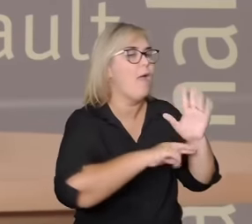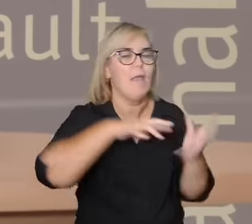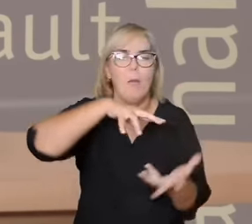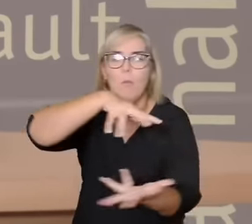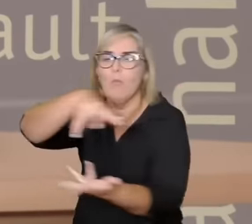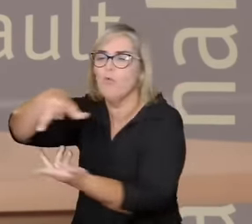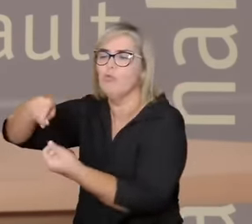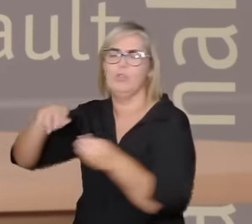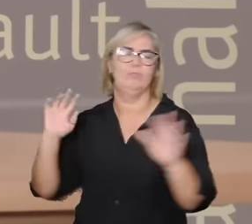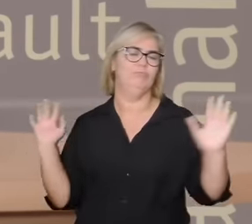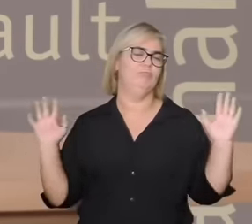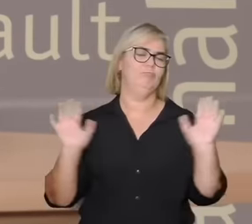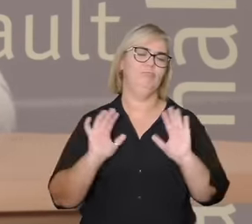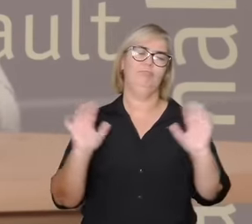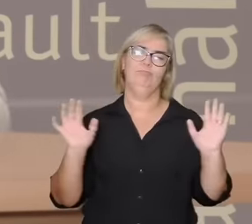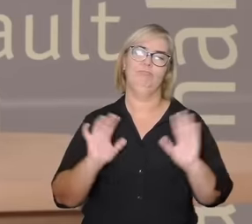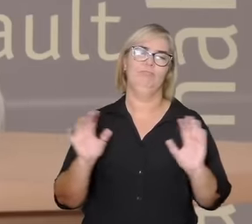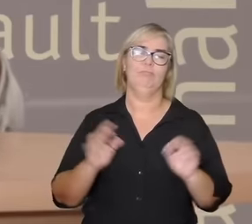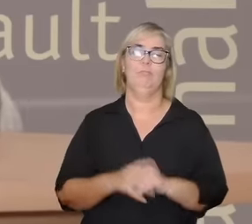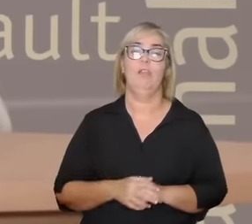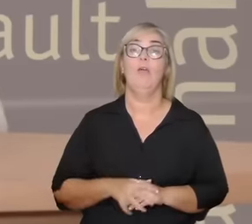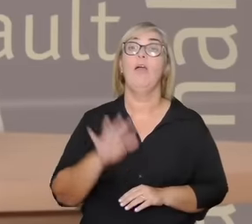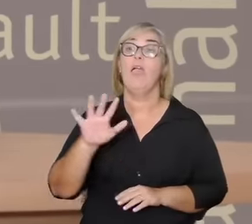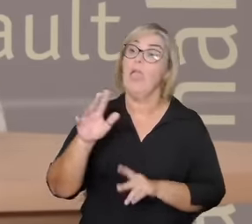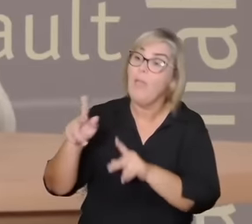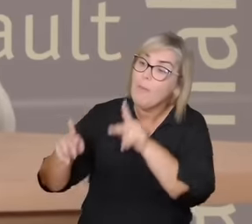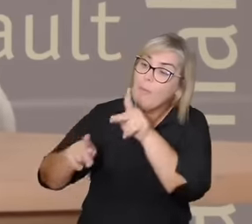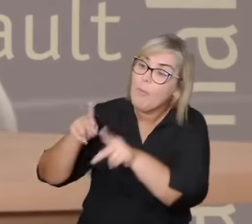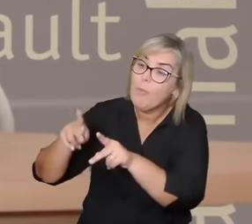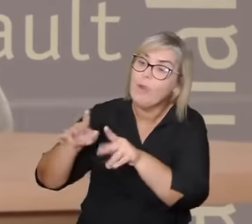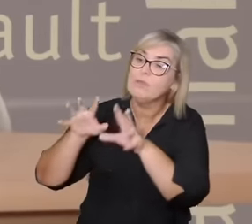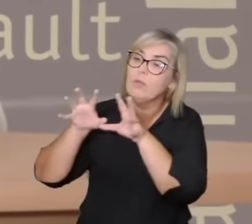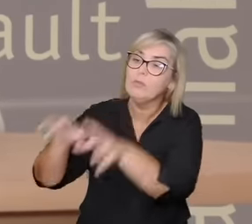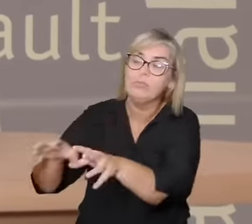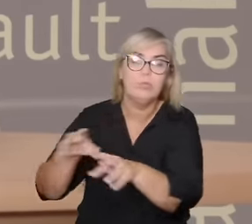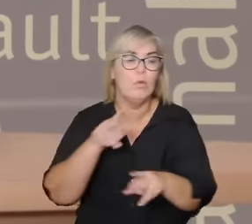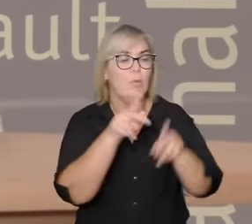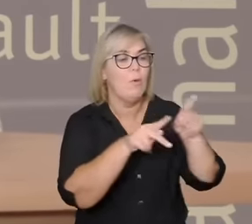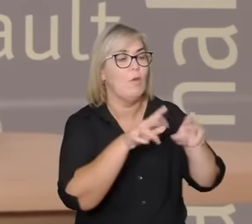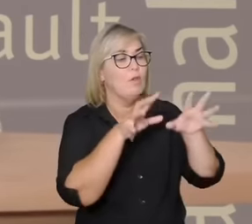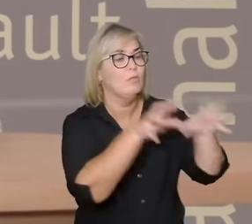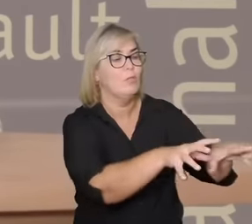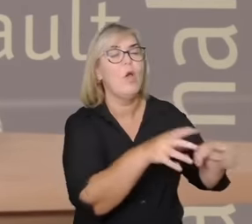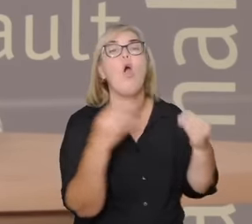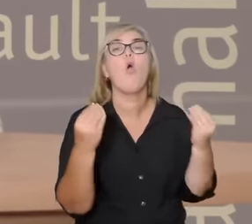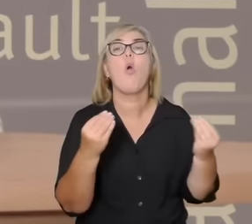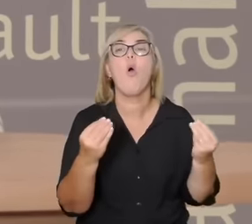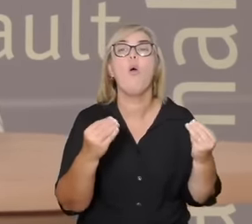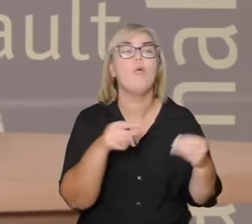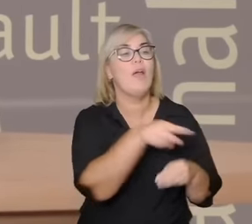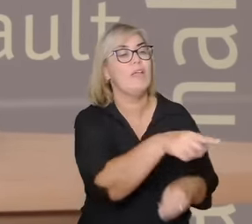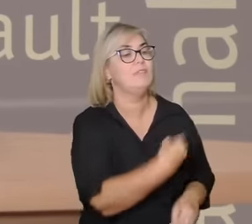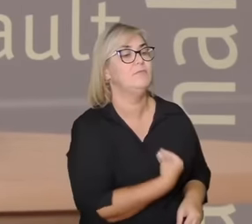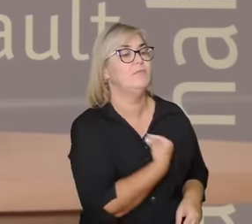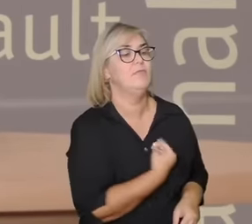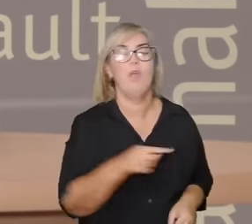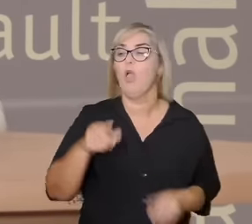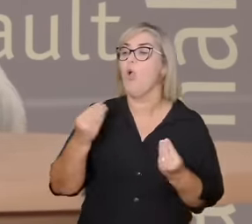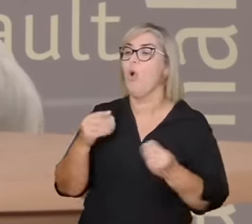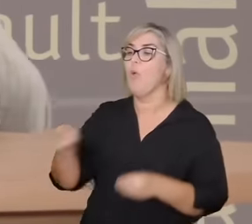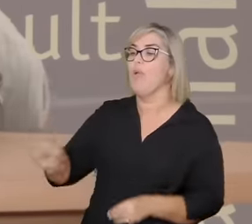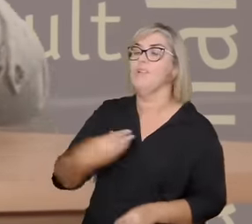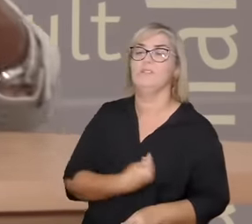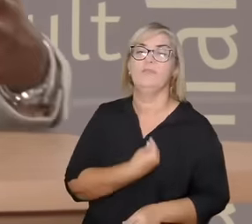pluriversal porque as circunstâncias criam necessidades e aí conforme as